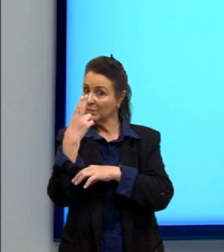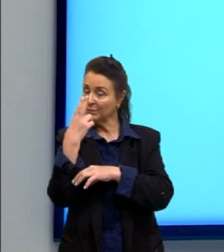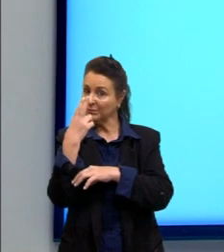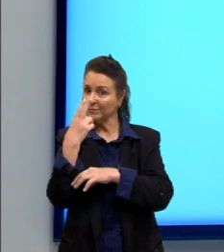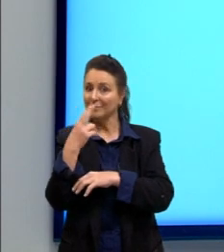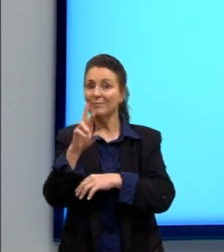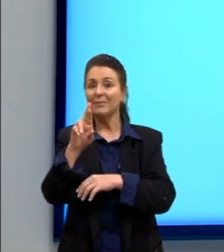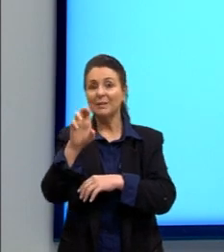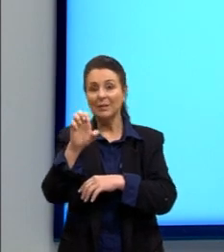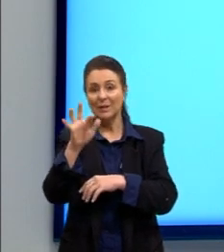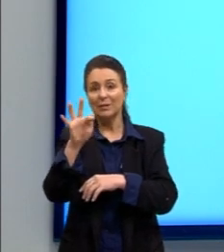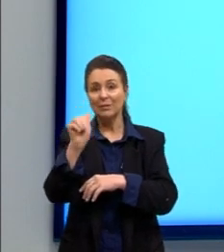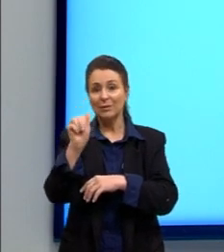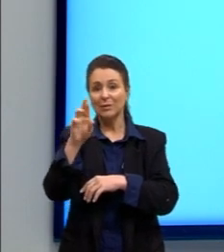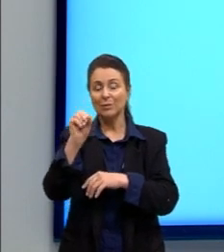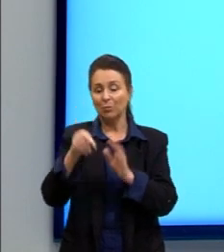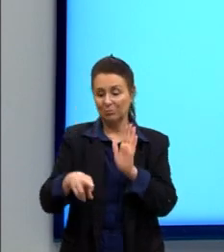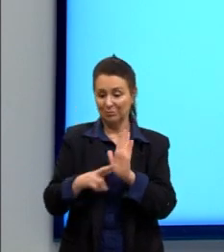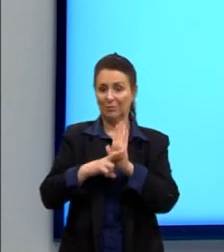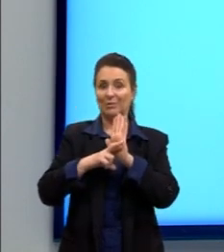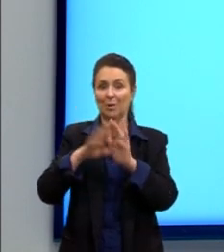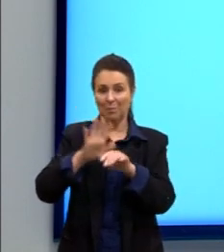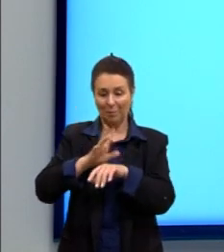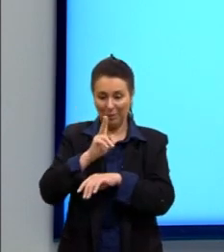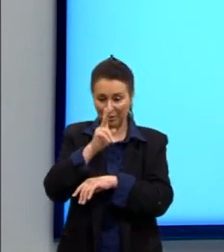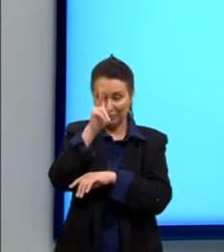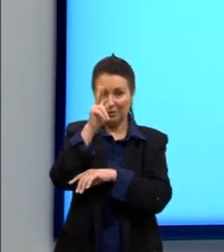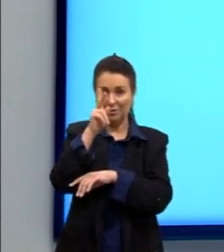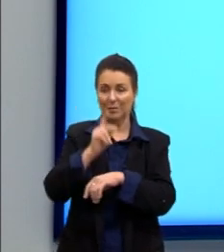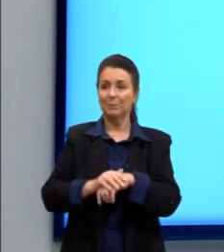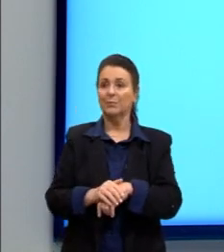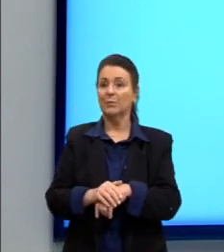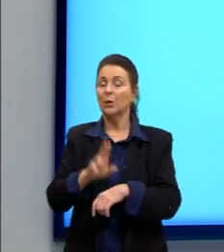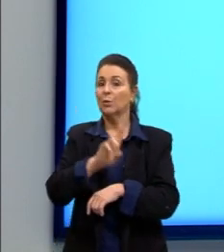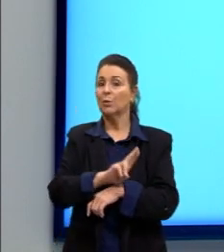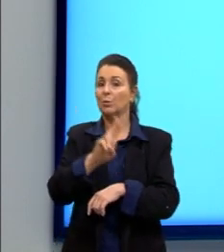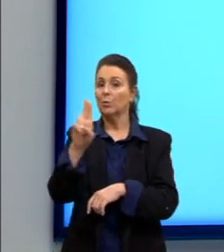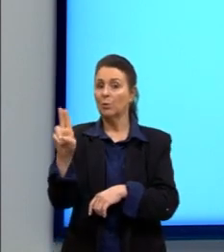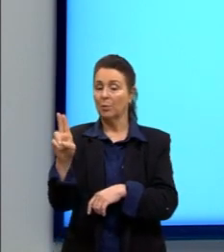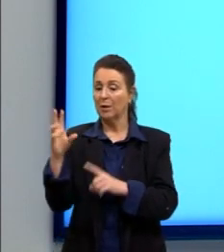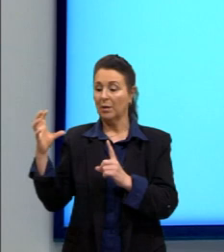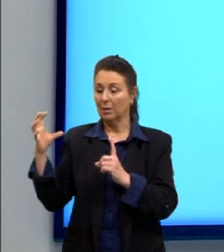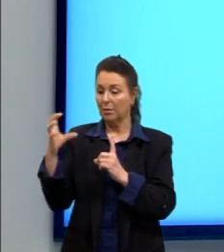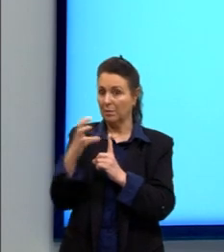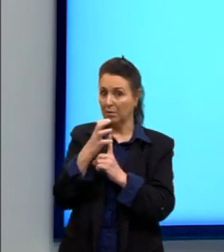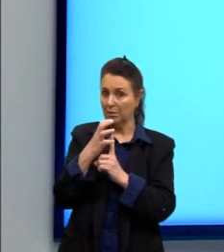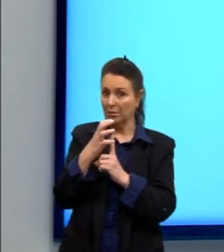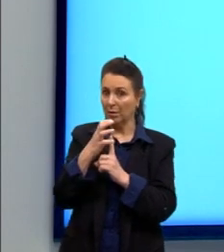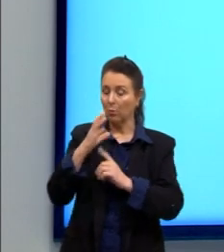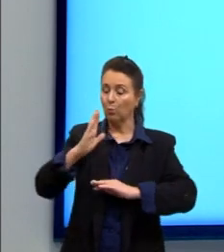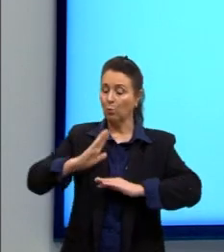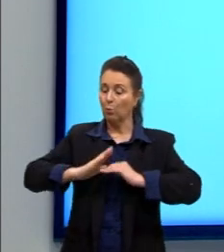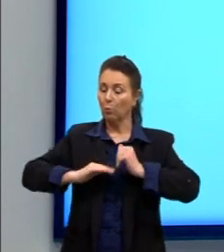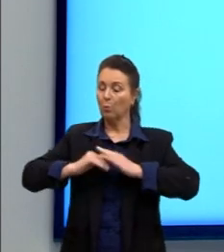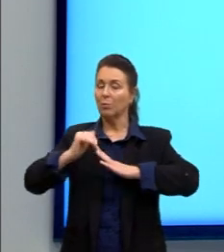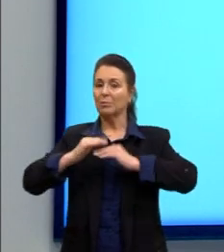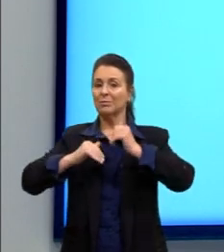reforço nessa onda. E a gente chama isso de interferência construtiva.